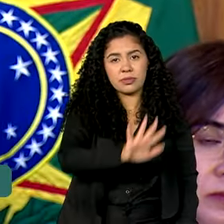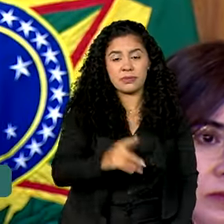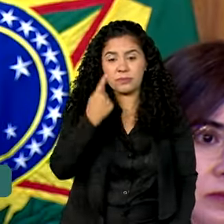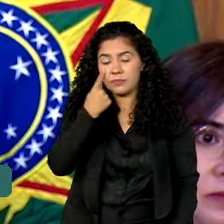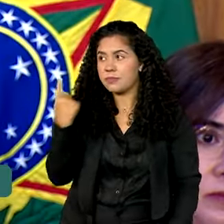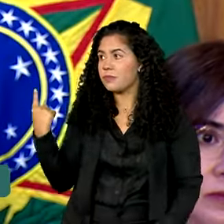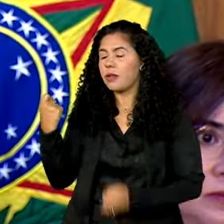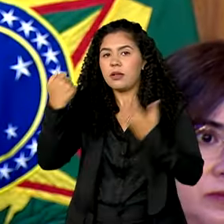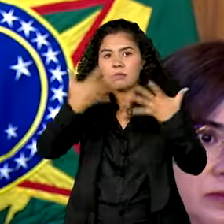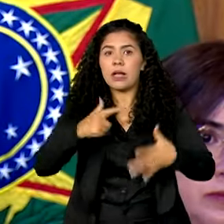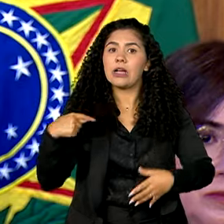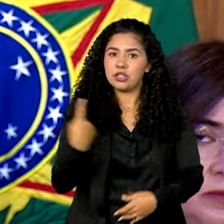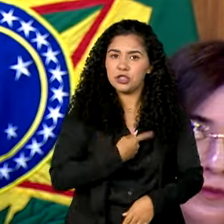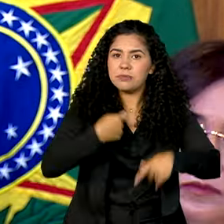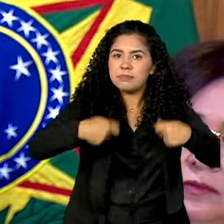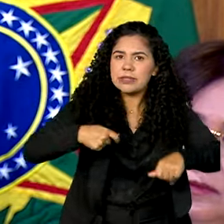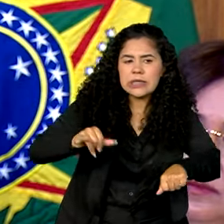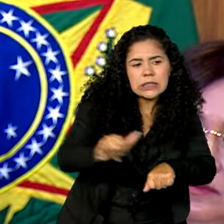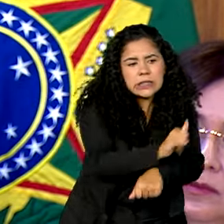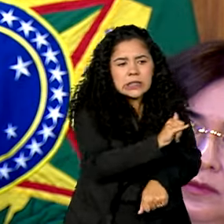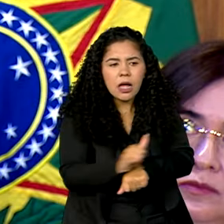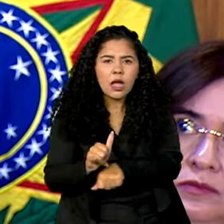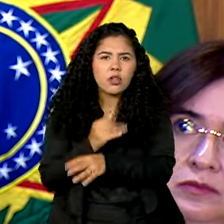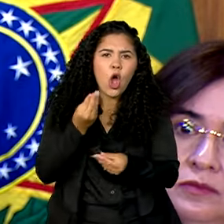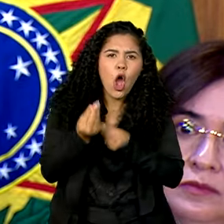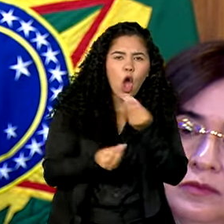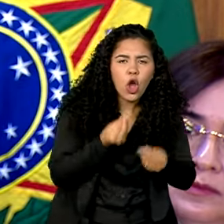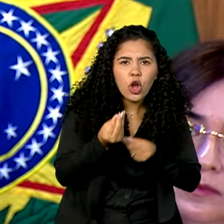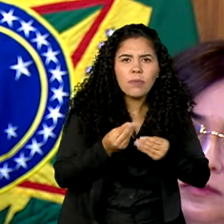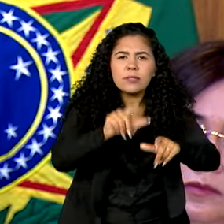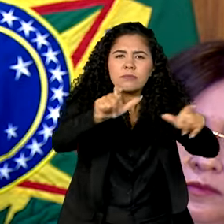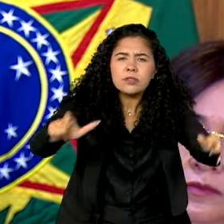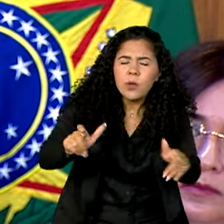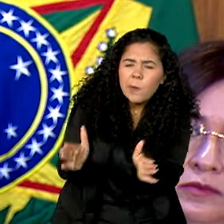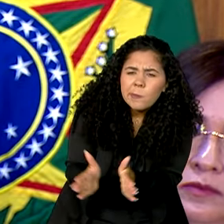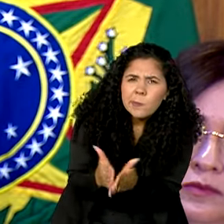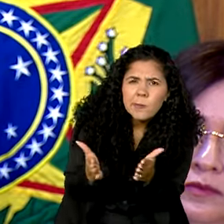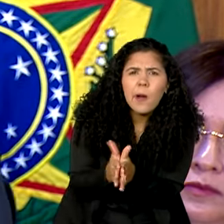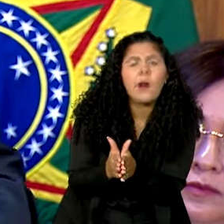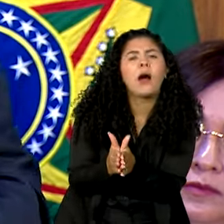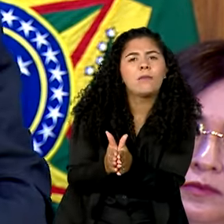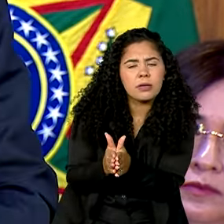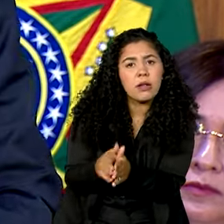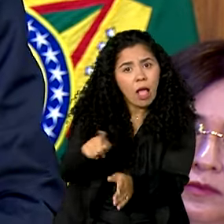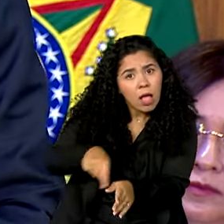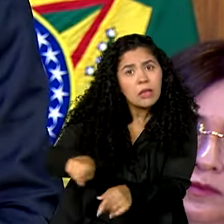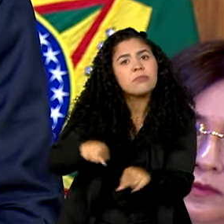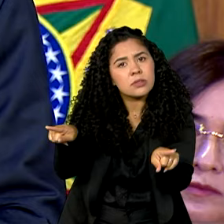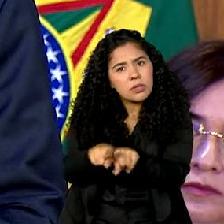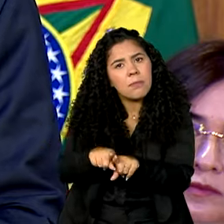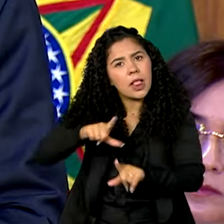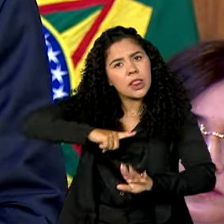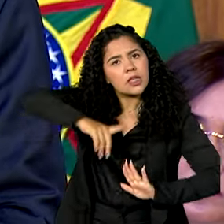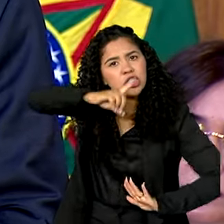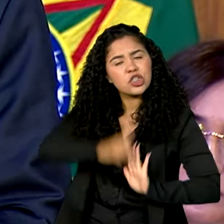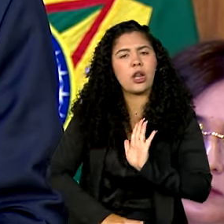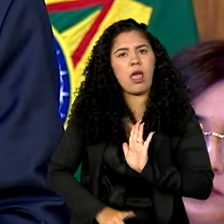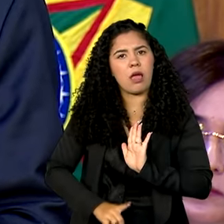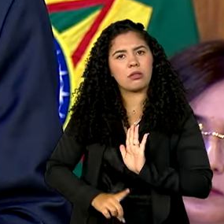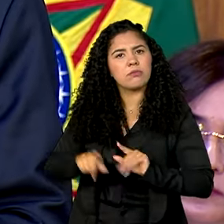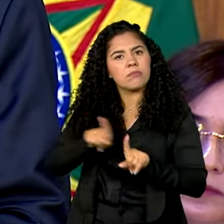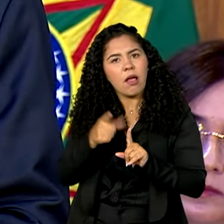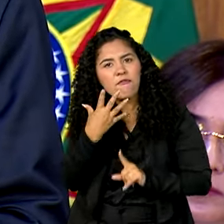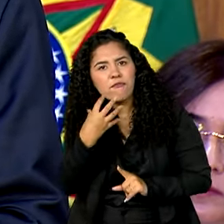crie condições das pessoas das camadas mais baixas da sociedade tenham o direito de